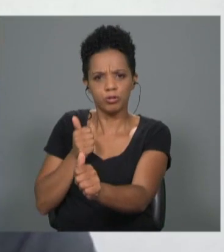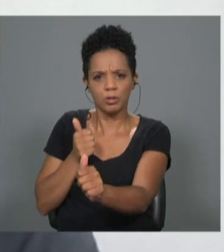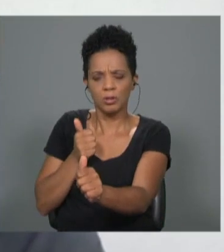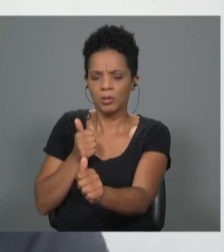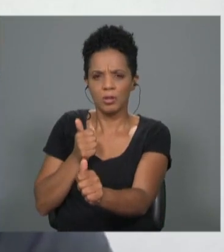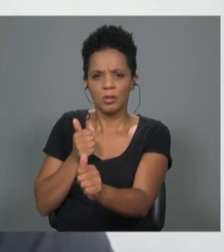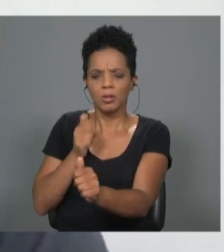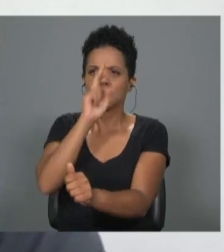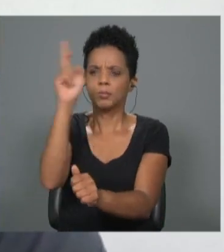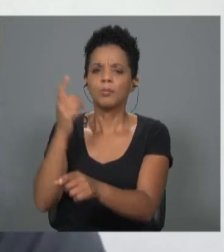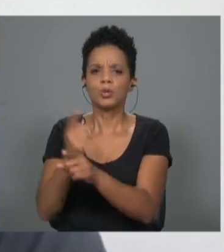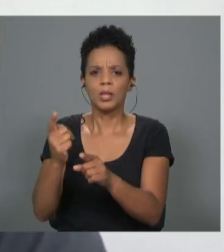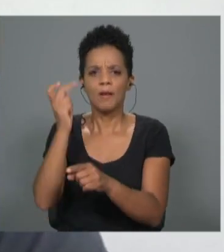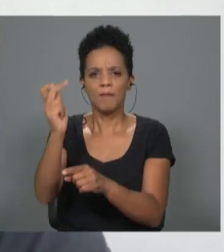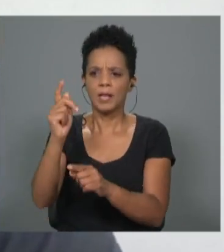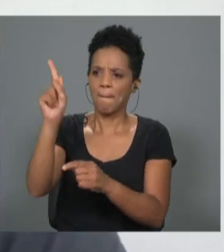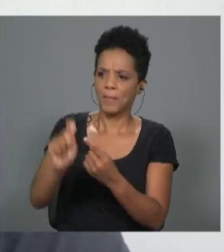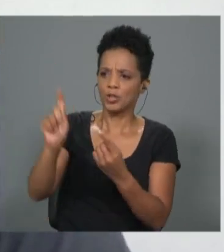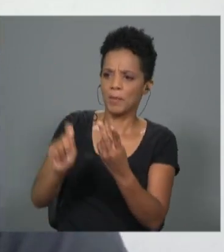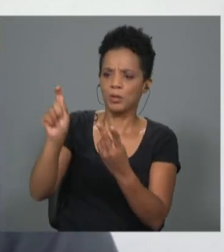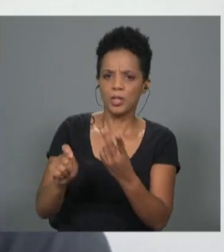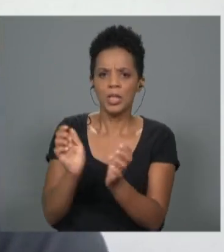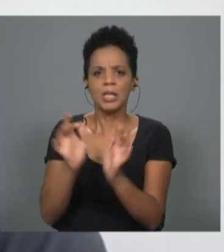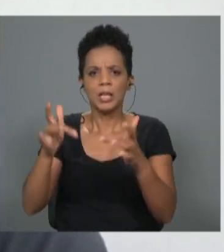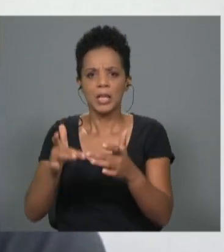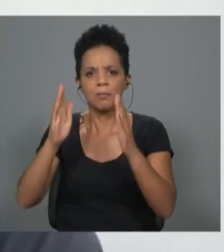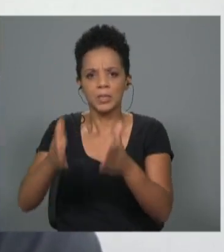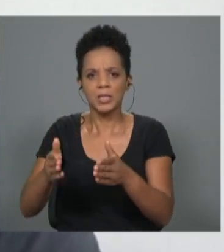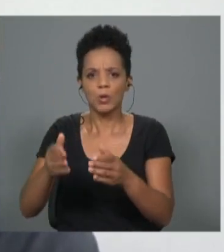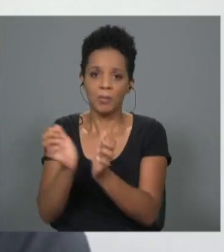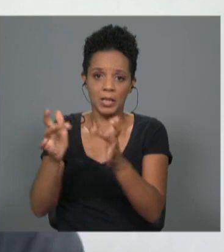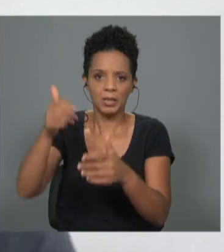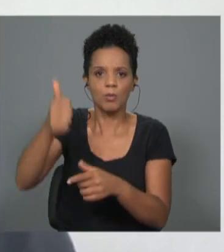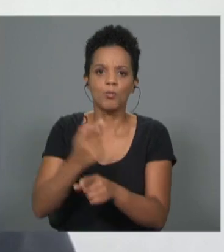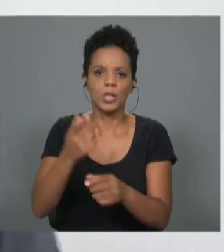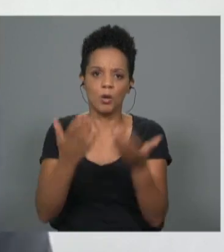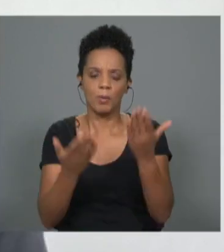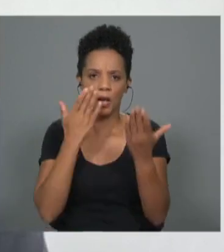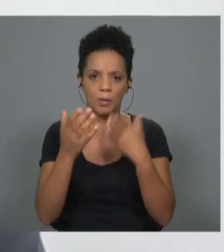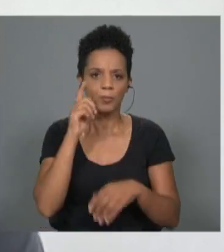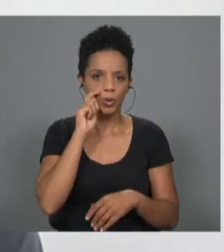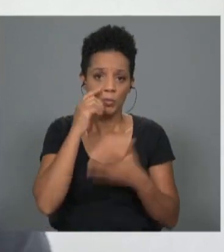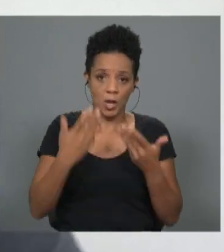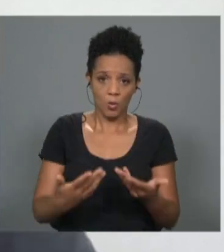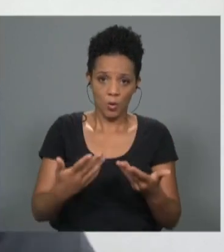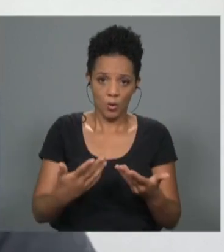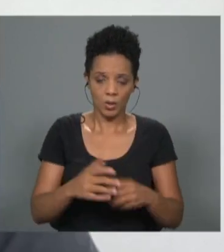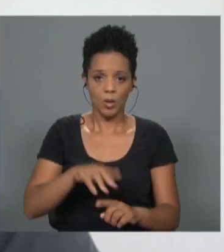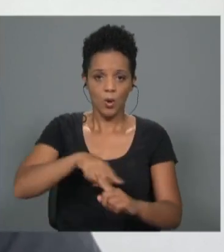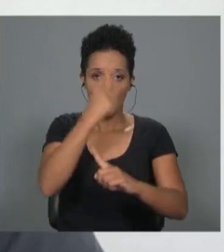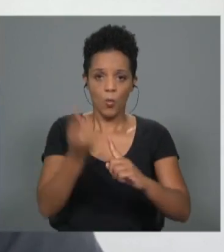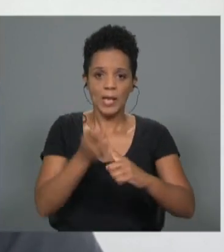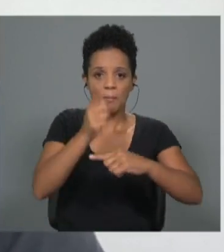Por que é que ele precisa de um internet melhor do que o turista? Portanto, há um grande trabalho de preparação e educação. Depois permitem, agora, passado um ano e meio,